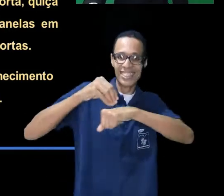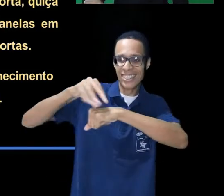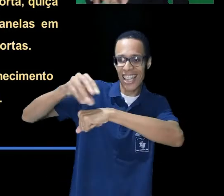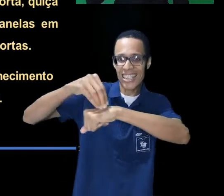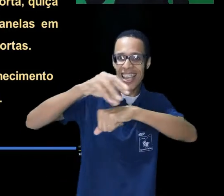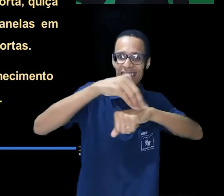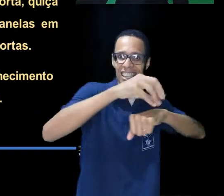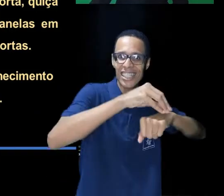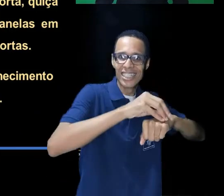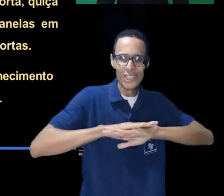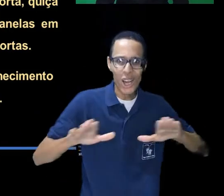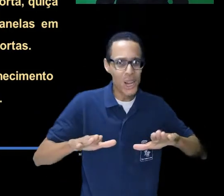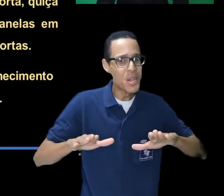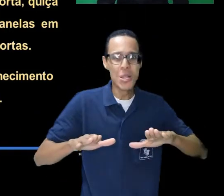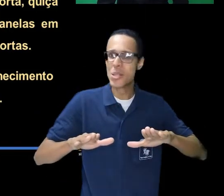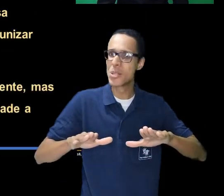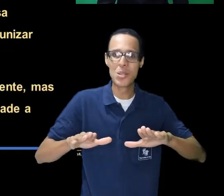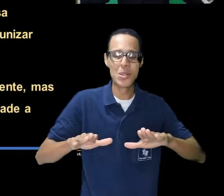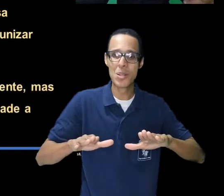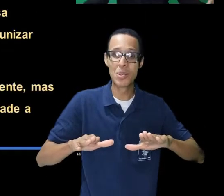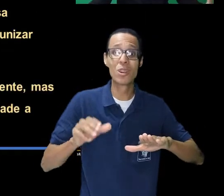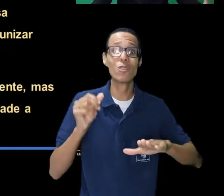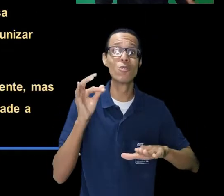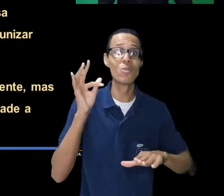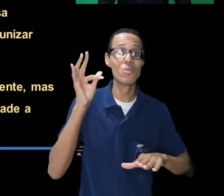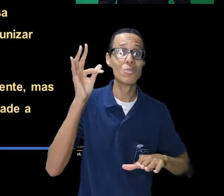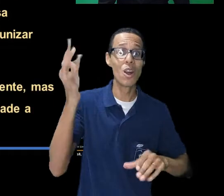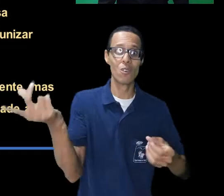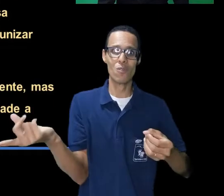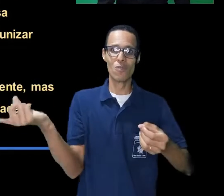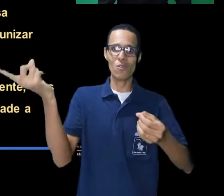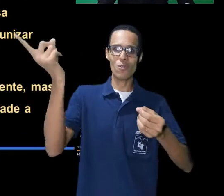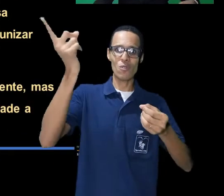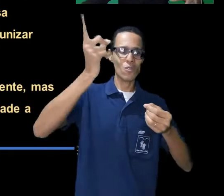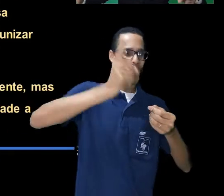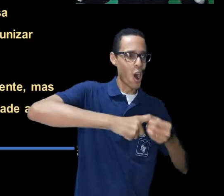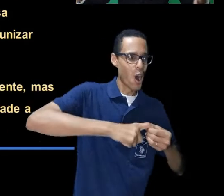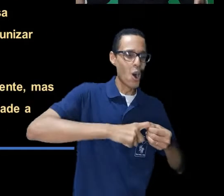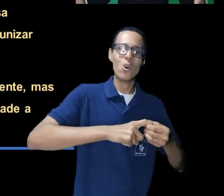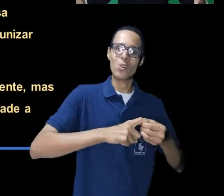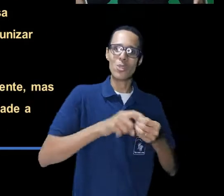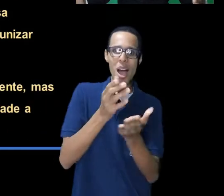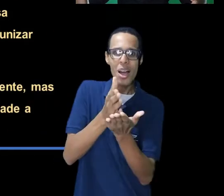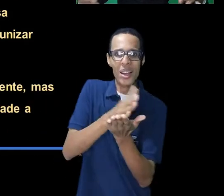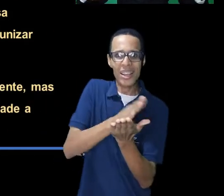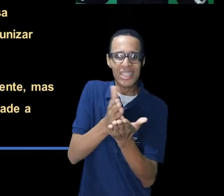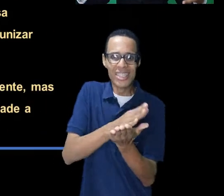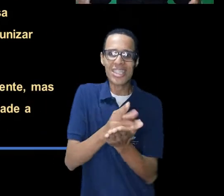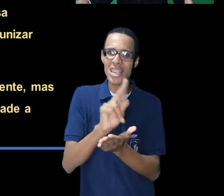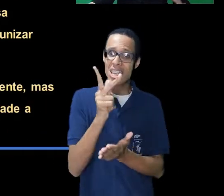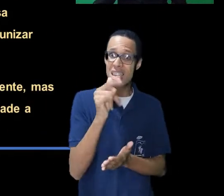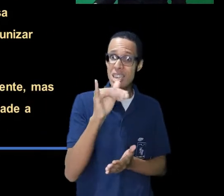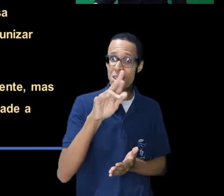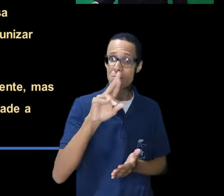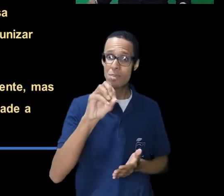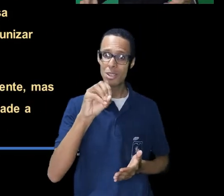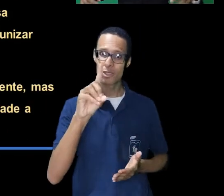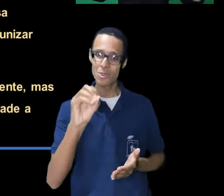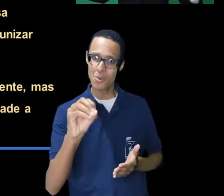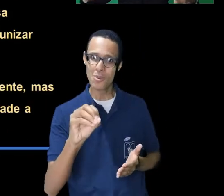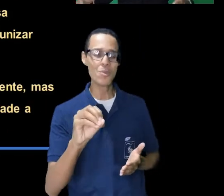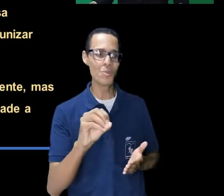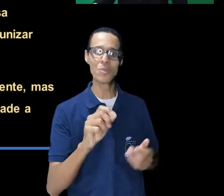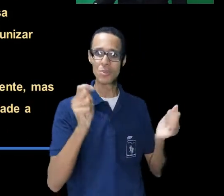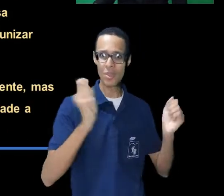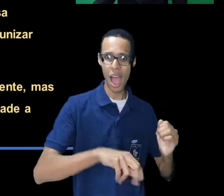que vai além da exposição virtual. Quando retornarmos, isso poderá ser híbrido. Reconheceremos ainda mais